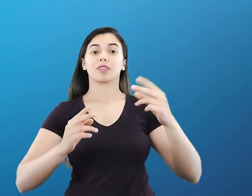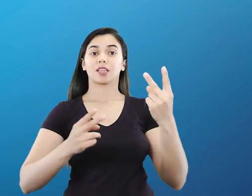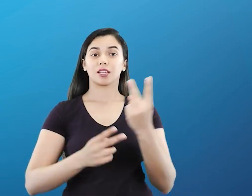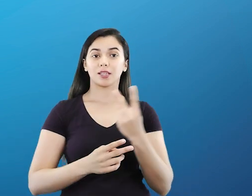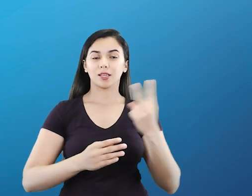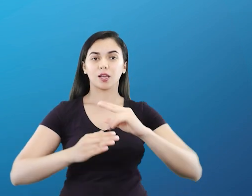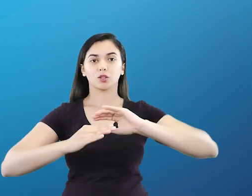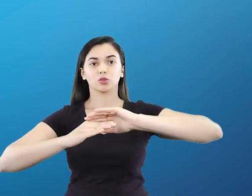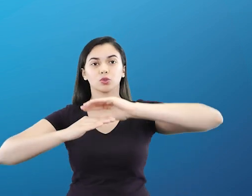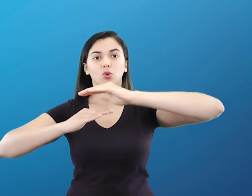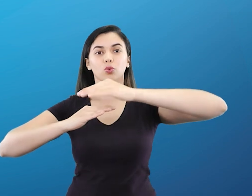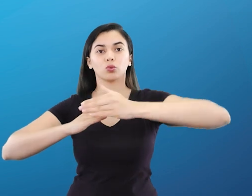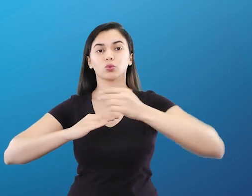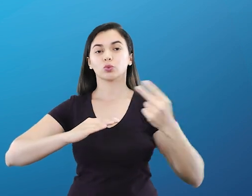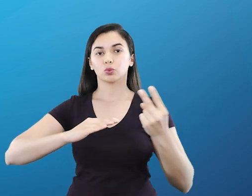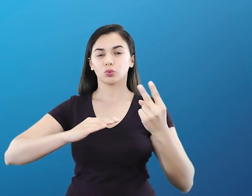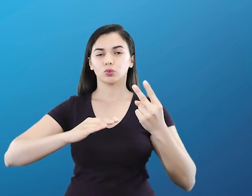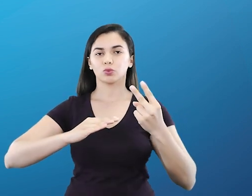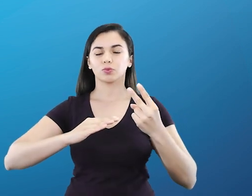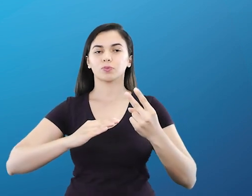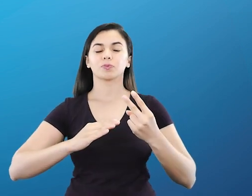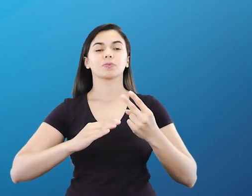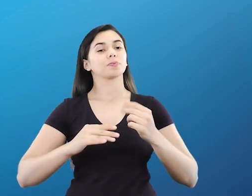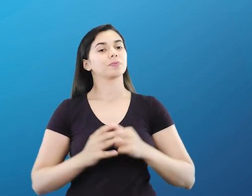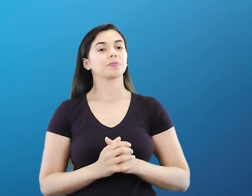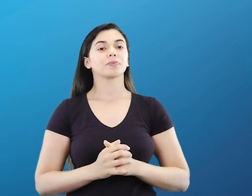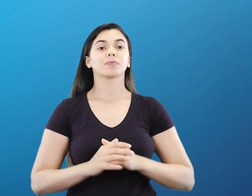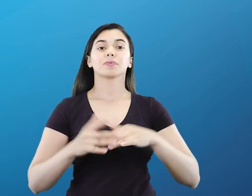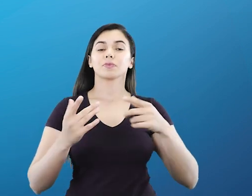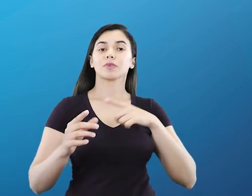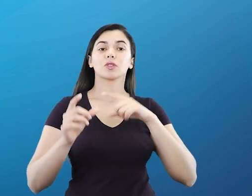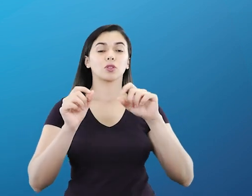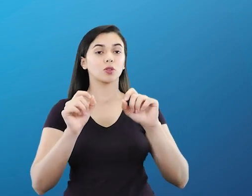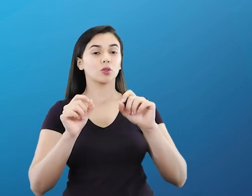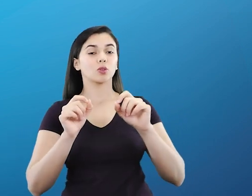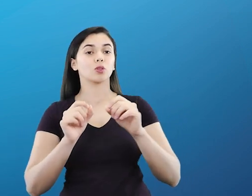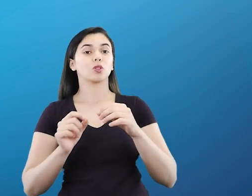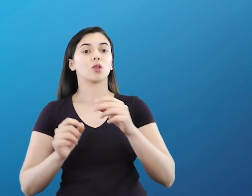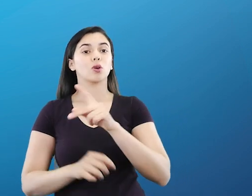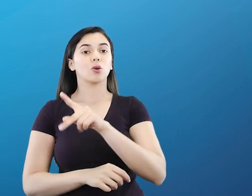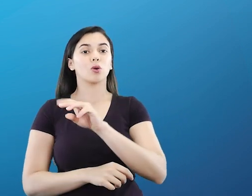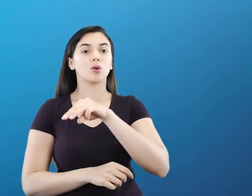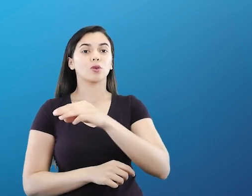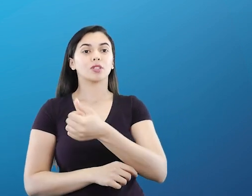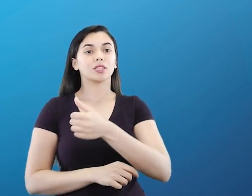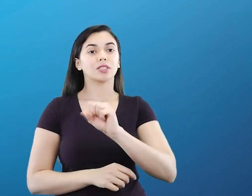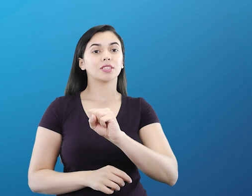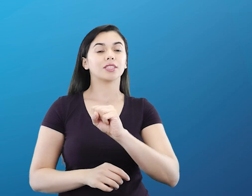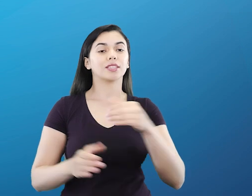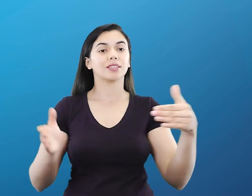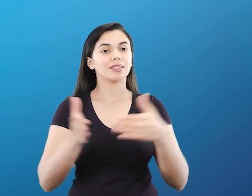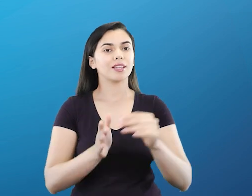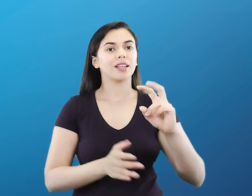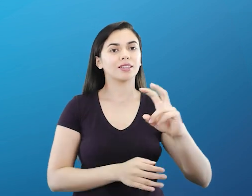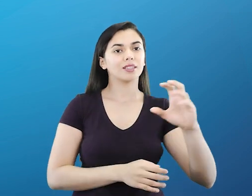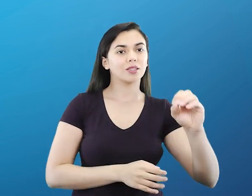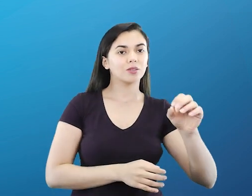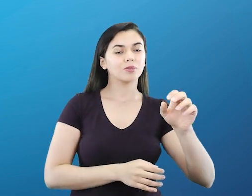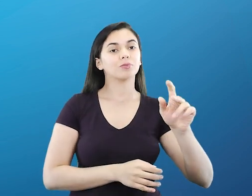Estratosfera, segunda camada, situada acima da troposfera a partir do quilômetro 18 até o quilômetro 50.